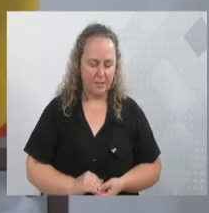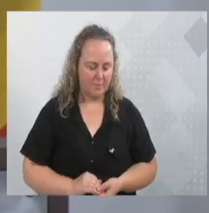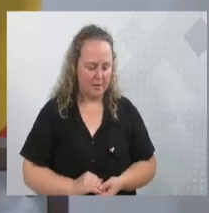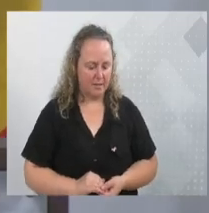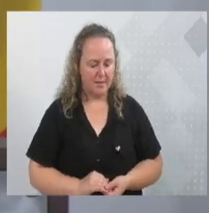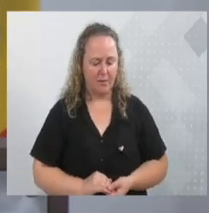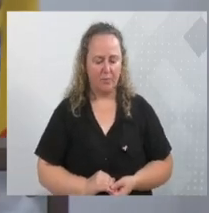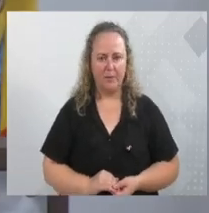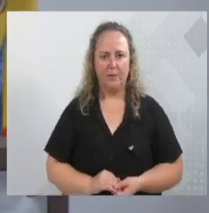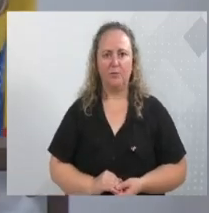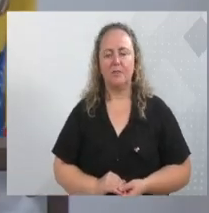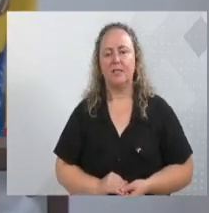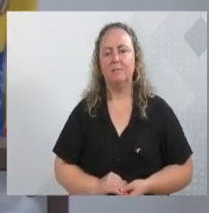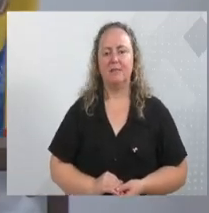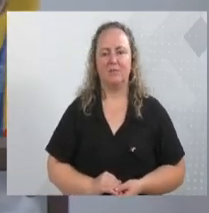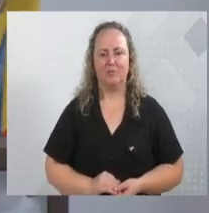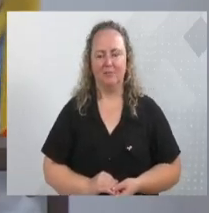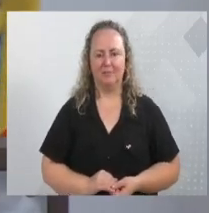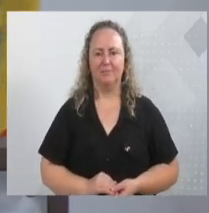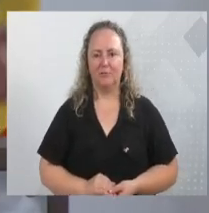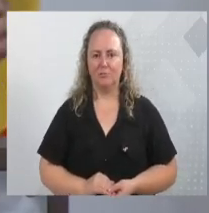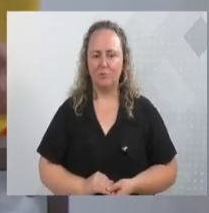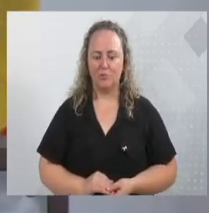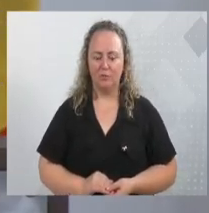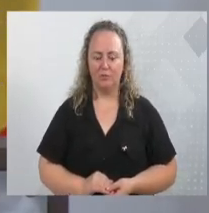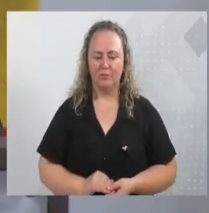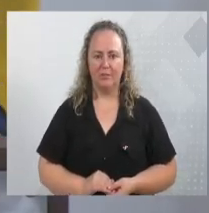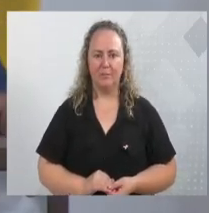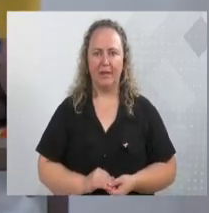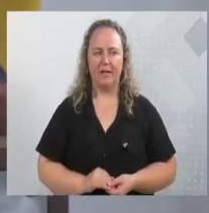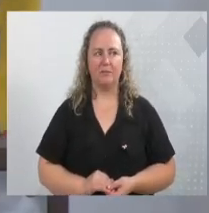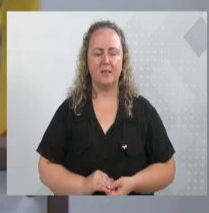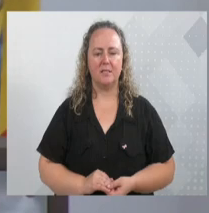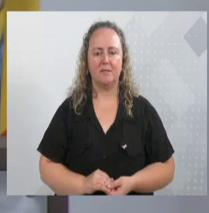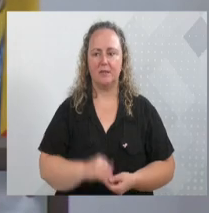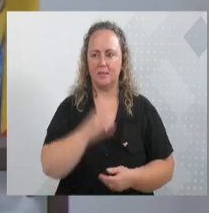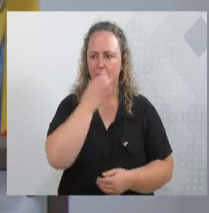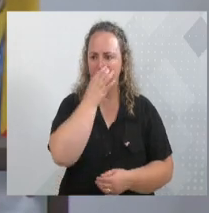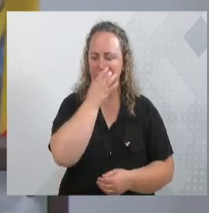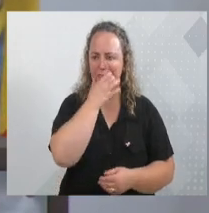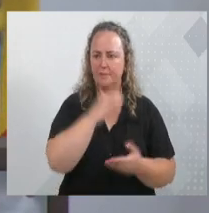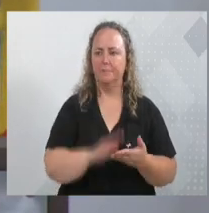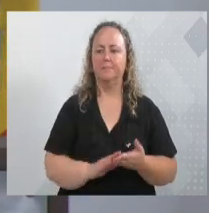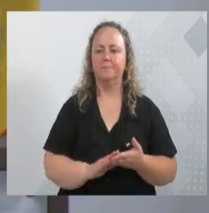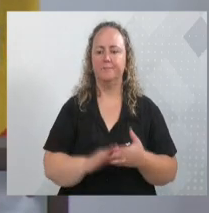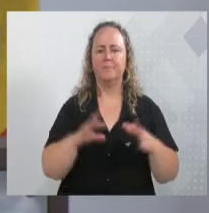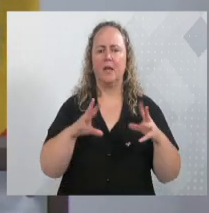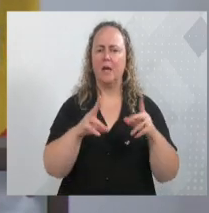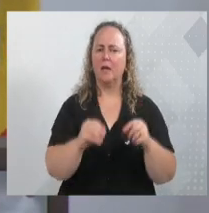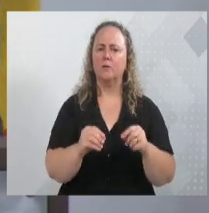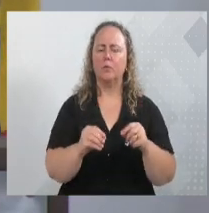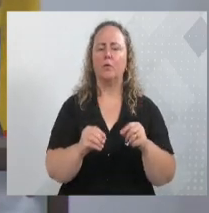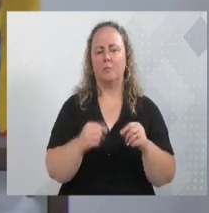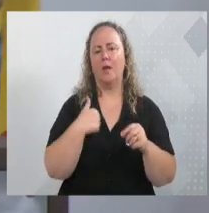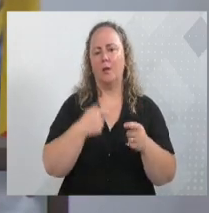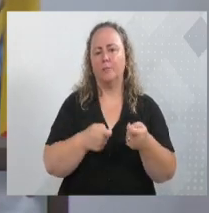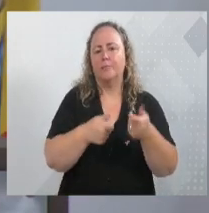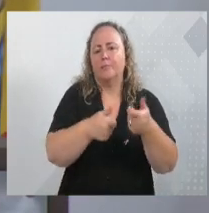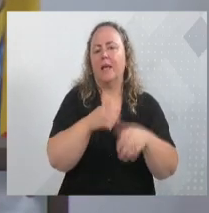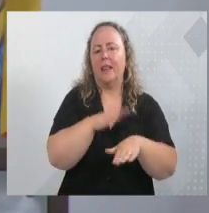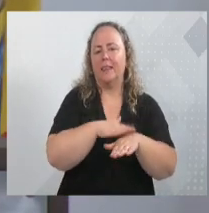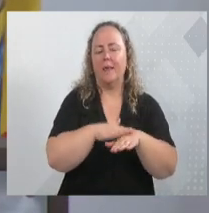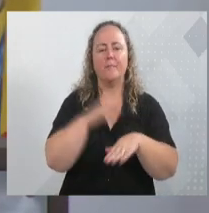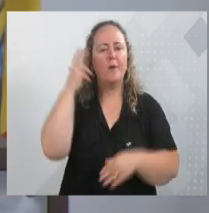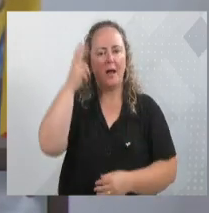Quero comentar os colegas vereadores, amigos que nos acompanham pela TVL e aqui em Plenaria também. Meu tempo é mais curto, acabei cedendo boa parte do meu tempo para amigo